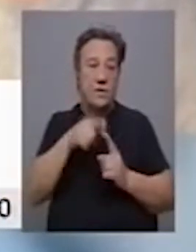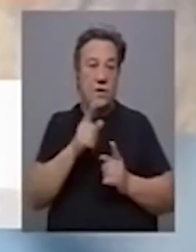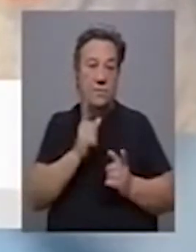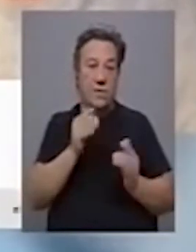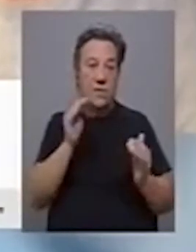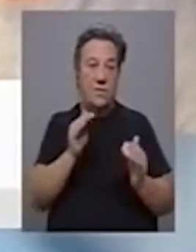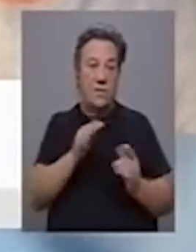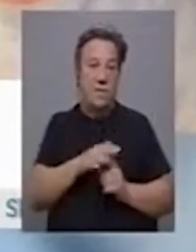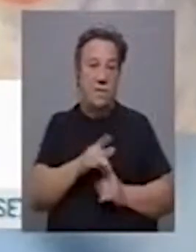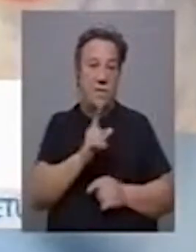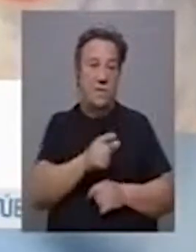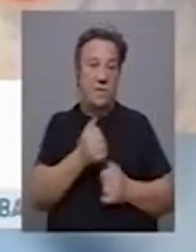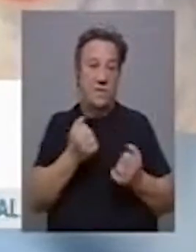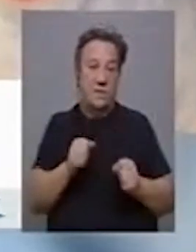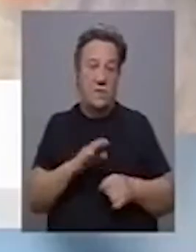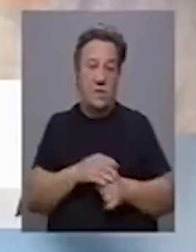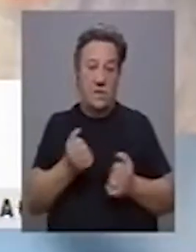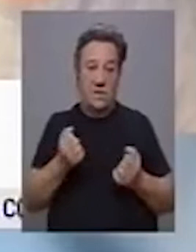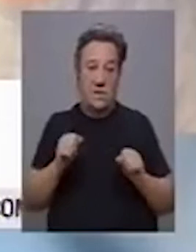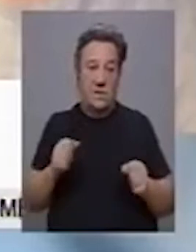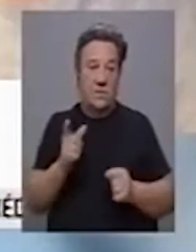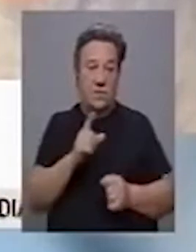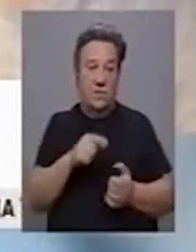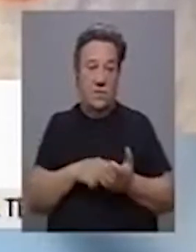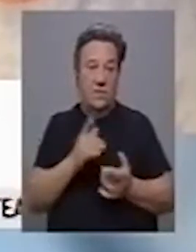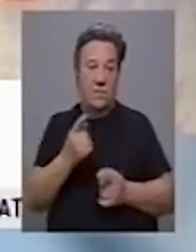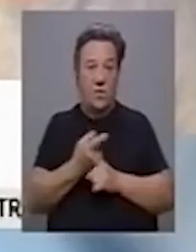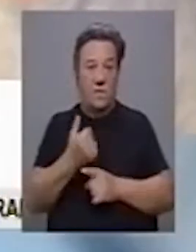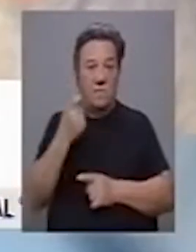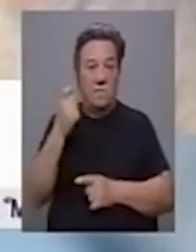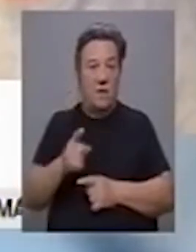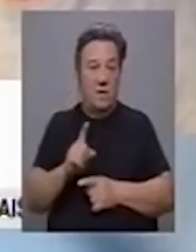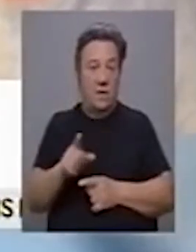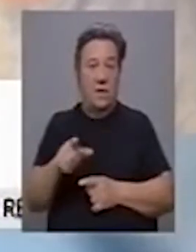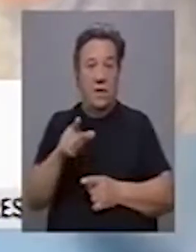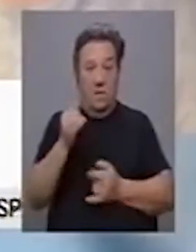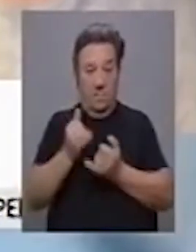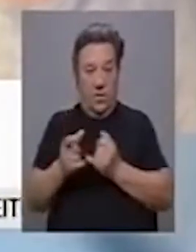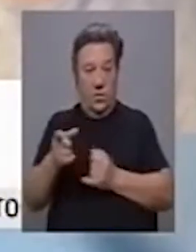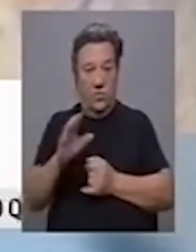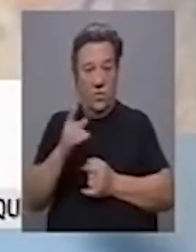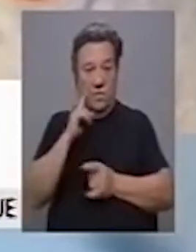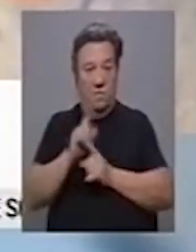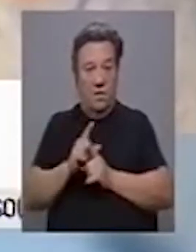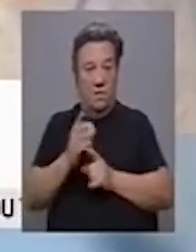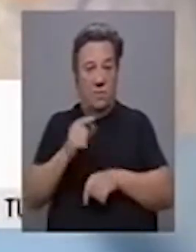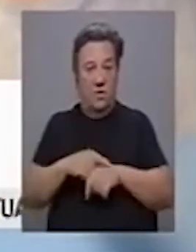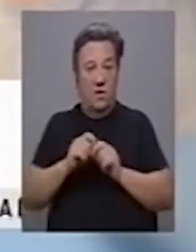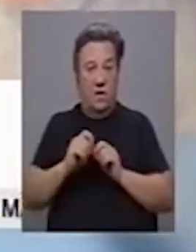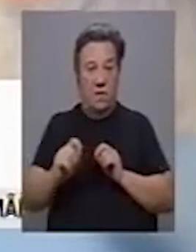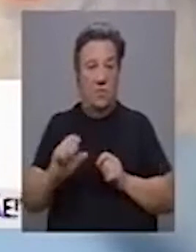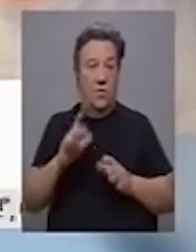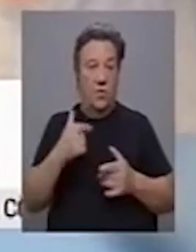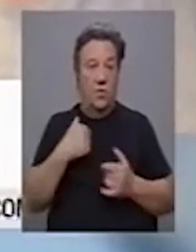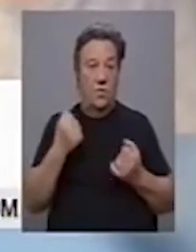reduzir os impactos desse stress. Porque o stress não é necessariamente uma coisa má. Ele é perigoso quando se mantém durante muito tempo e quando